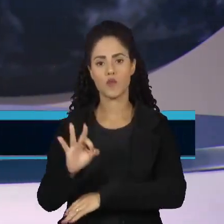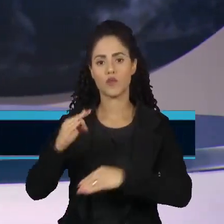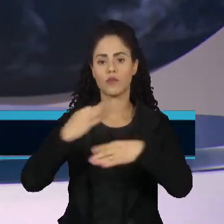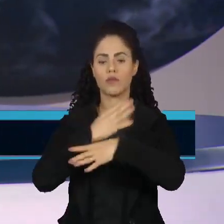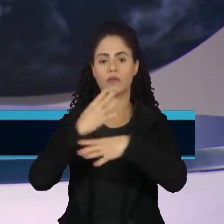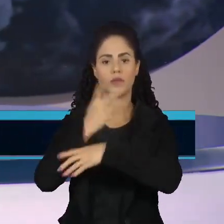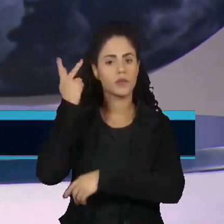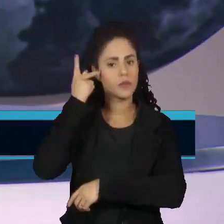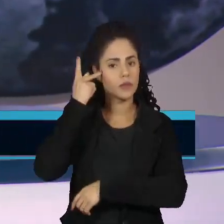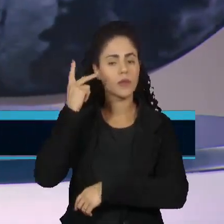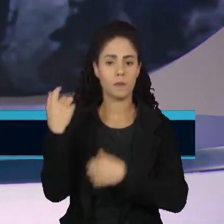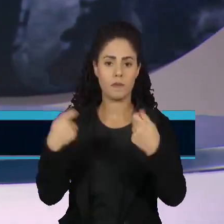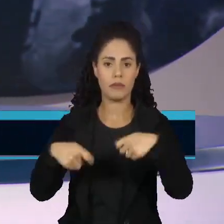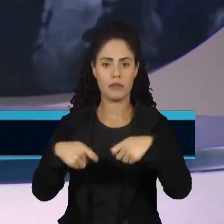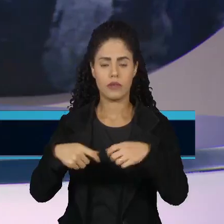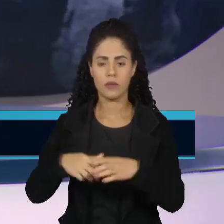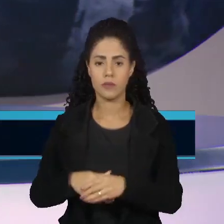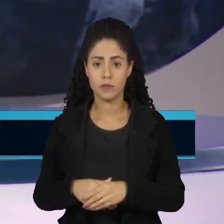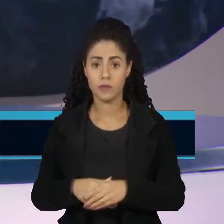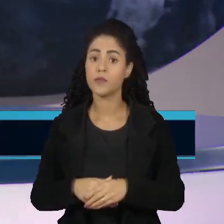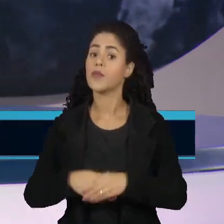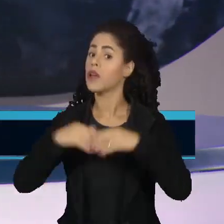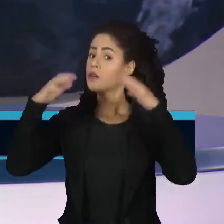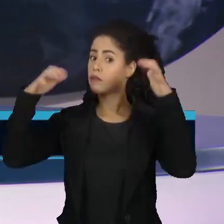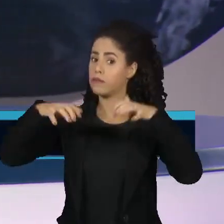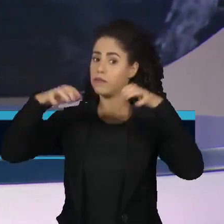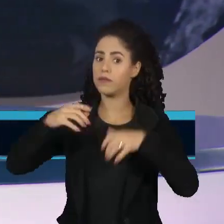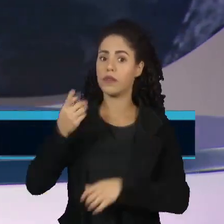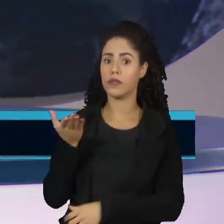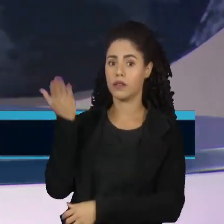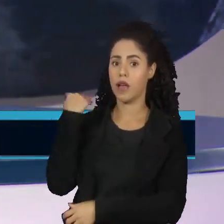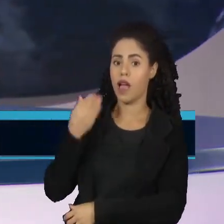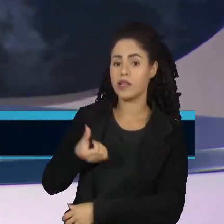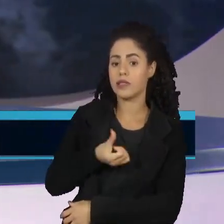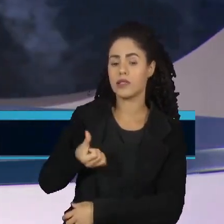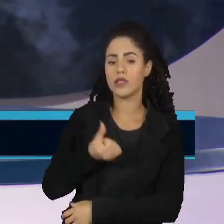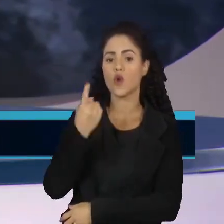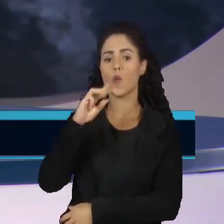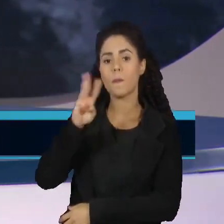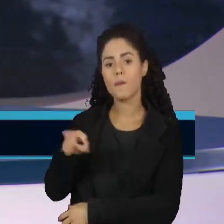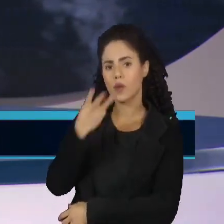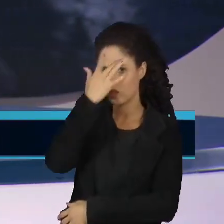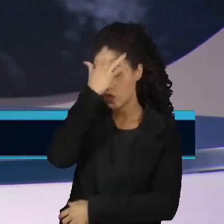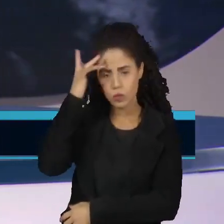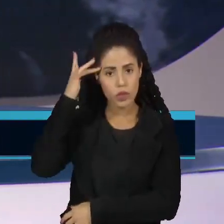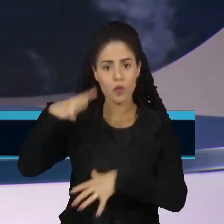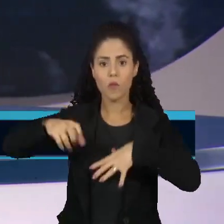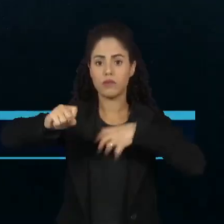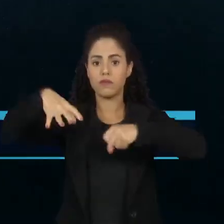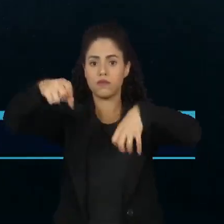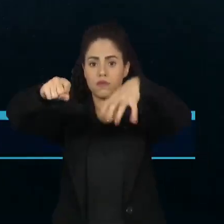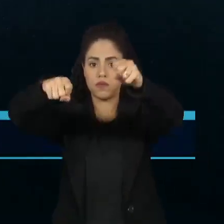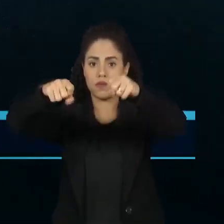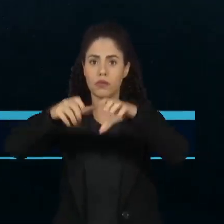paulista e na Grande São Paulo. Um temporal, na última sexta, deixou um milhão e meio de clientes sem luz.